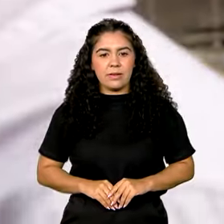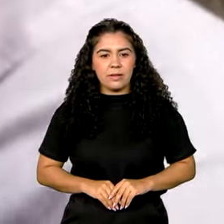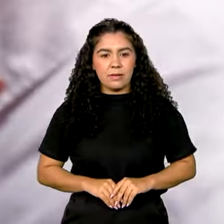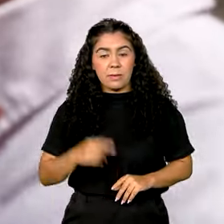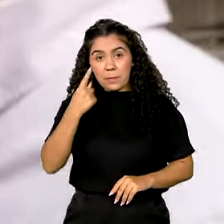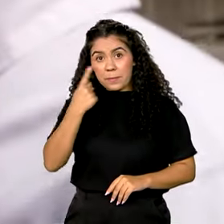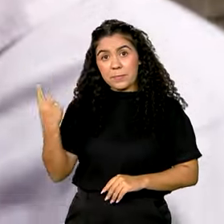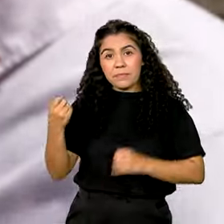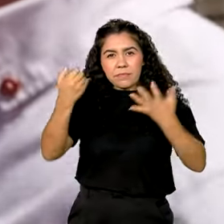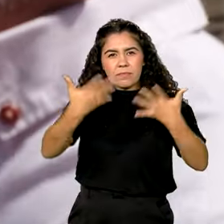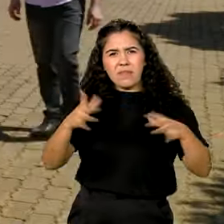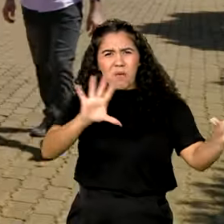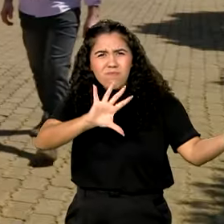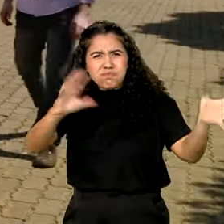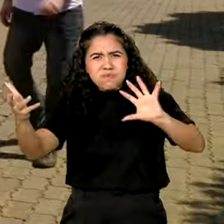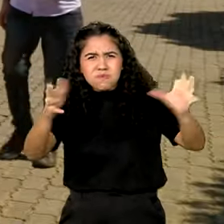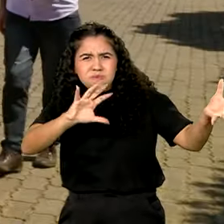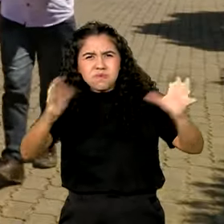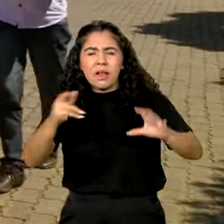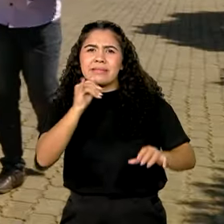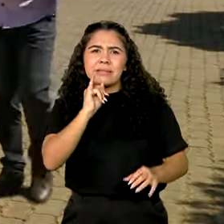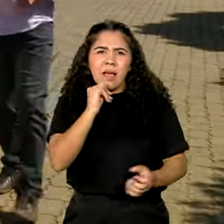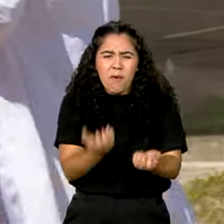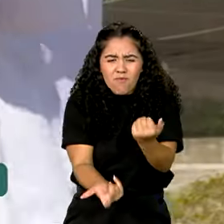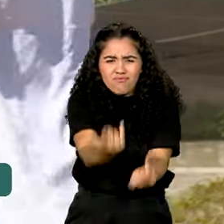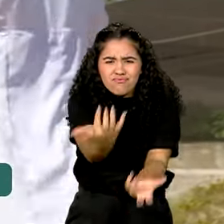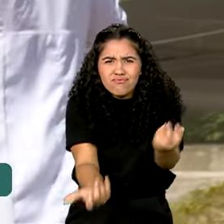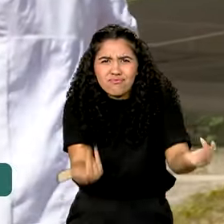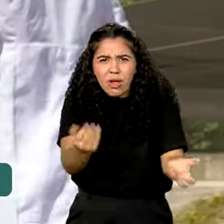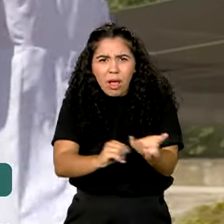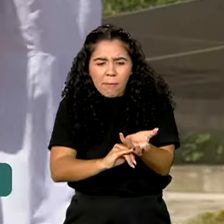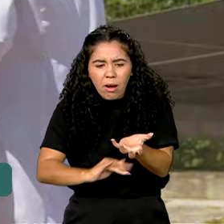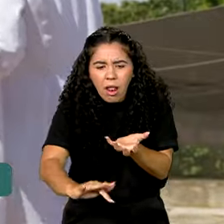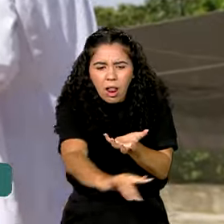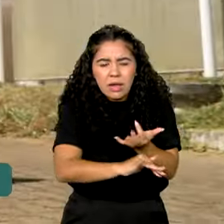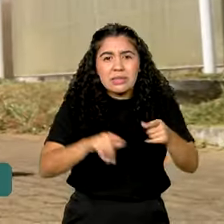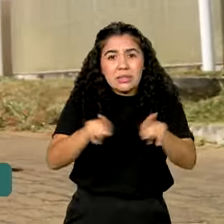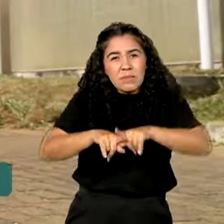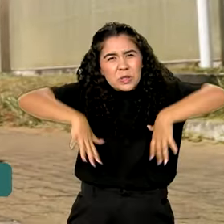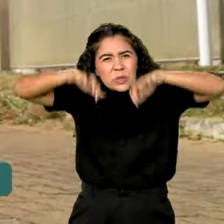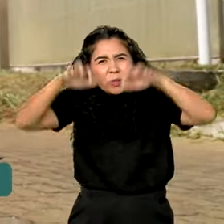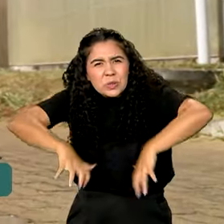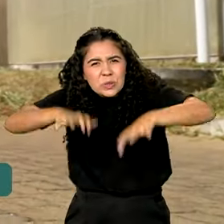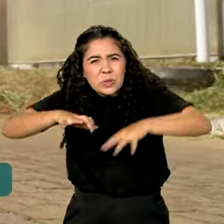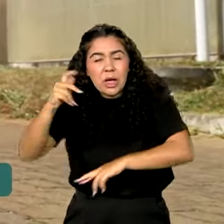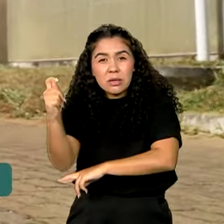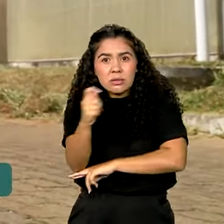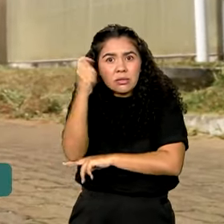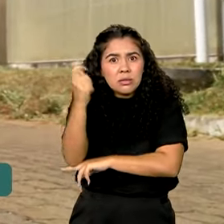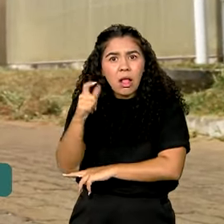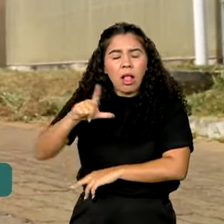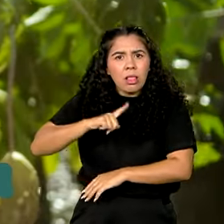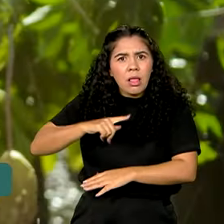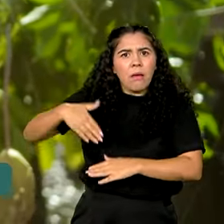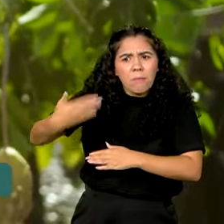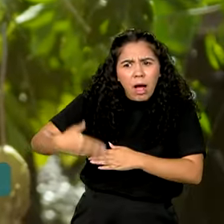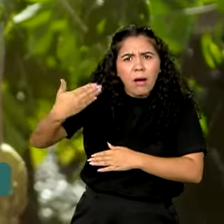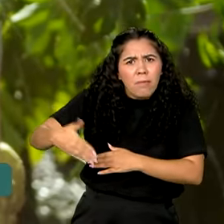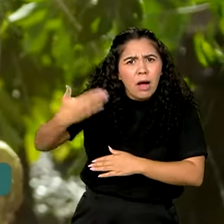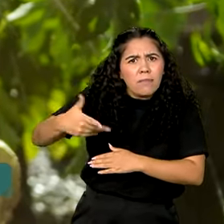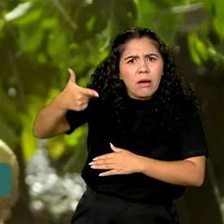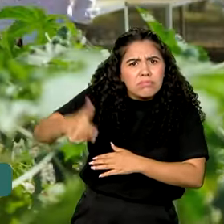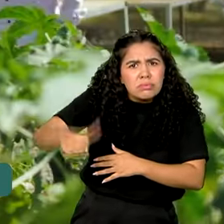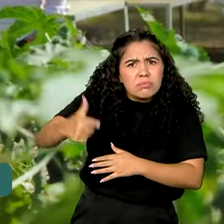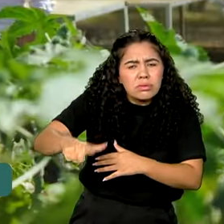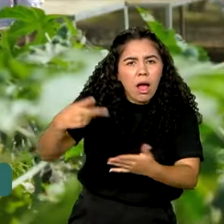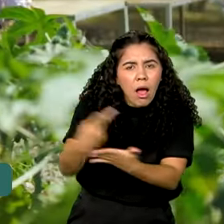Eventos extremos como as queimadas no Pantanal e as chuvas no Rio Grande do Sul estão cada vez mais frequentes. Por isso,